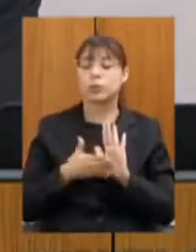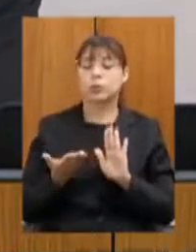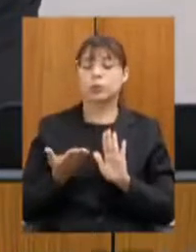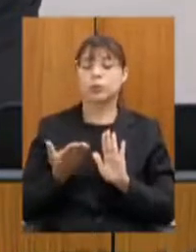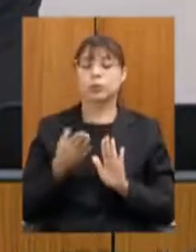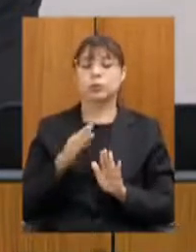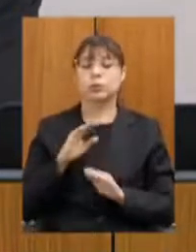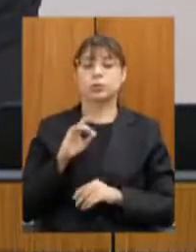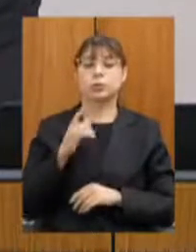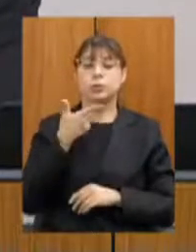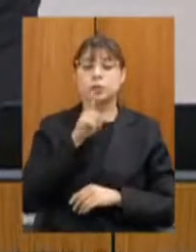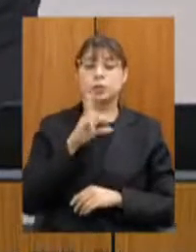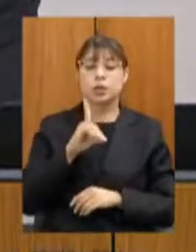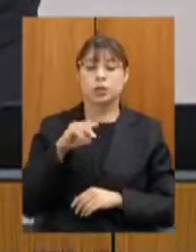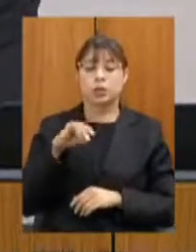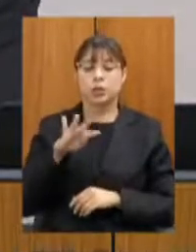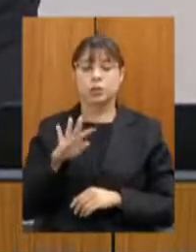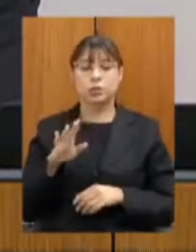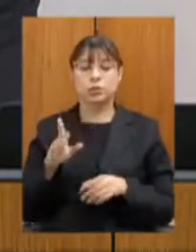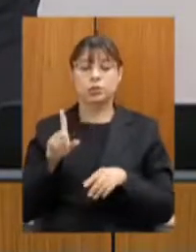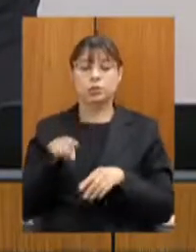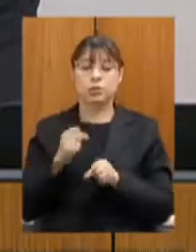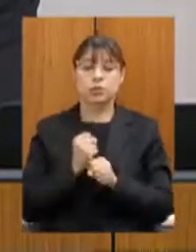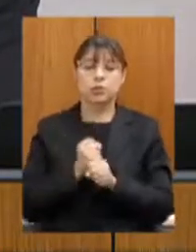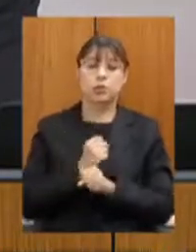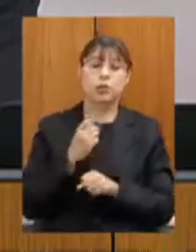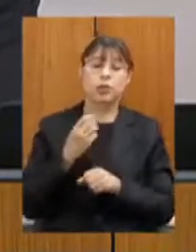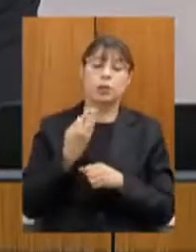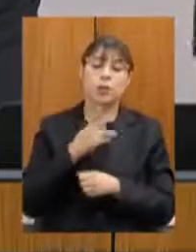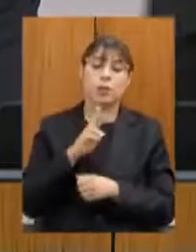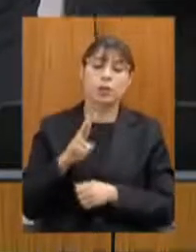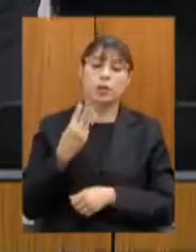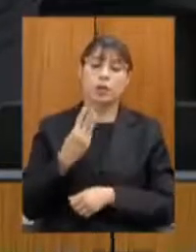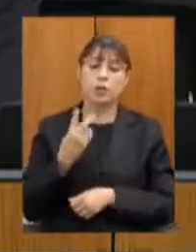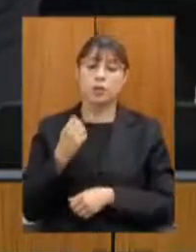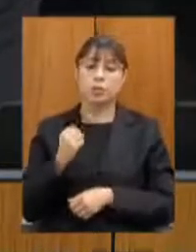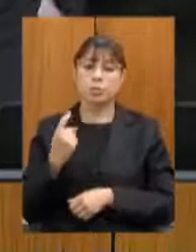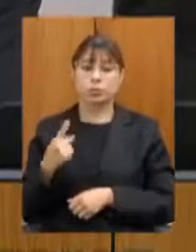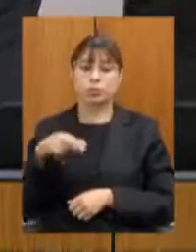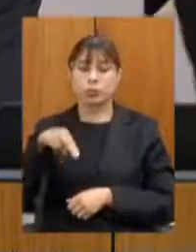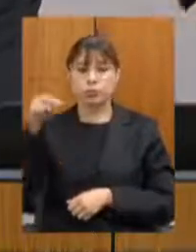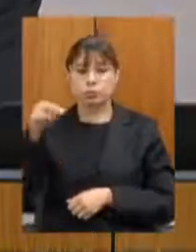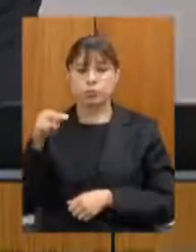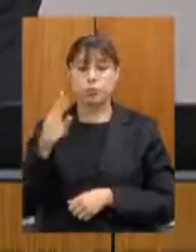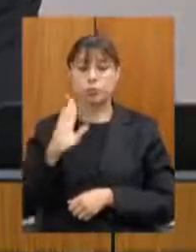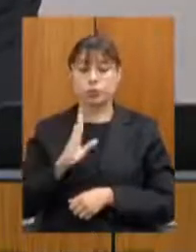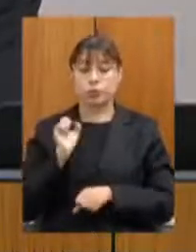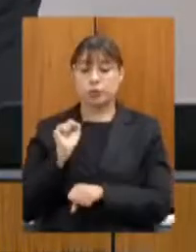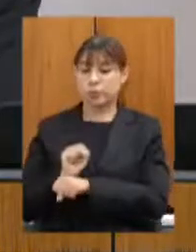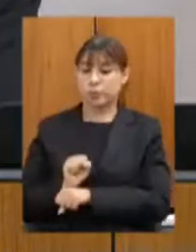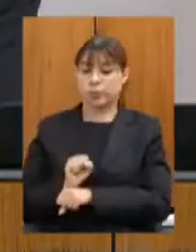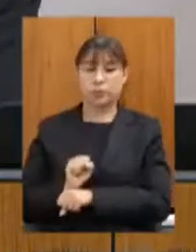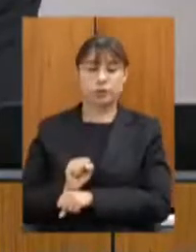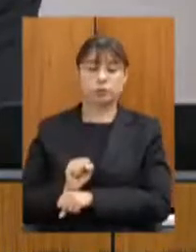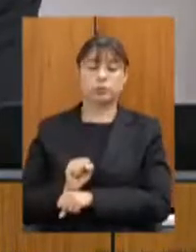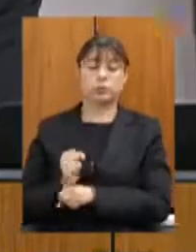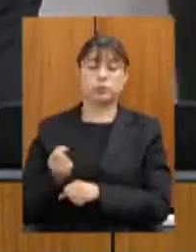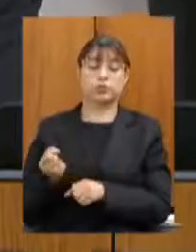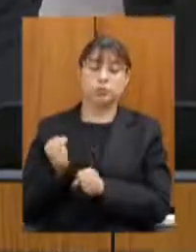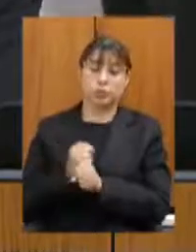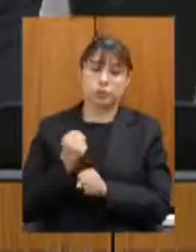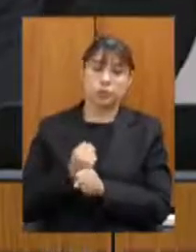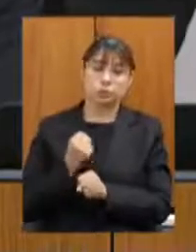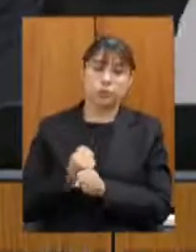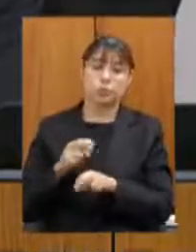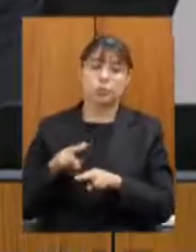denite para a rápida reparação da BR 381 Norte que desde junho está com as obras de aplicação paralisadas em função